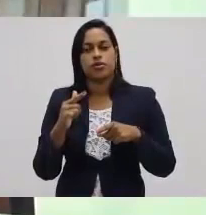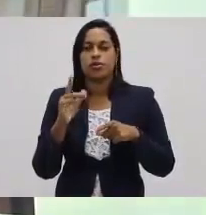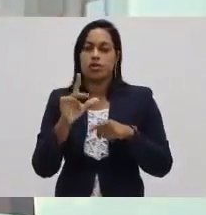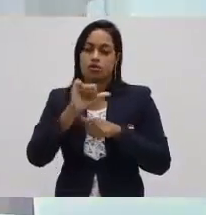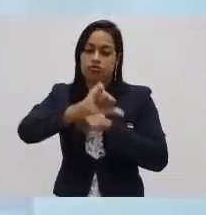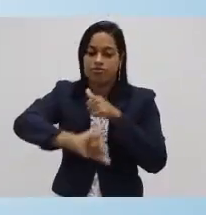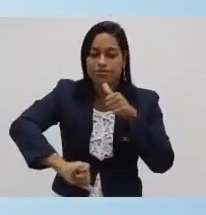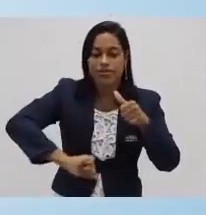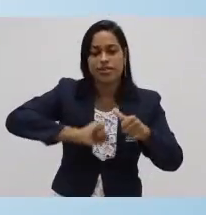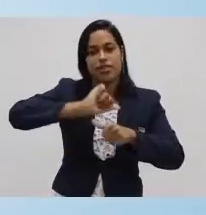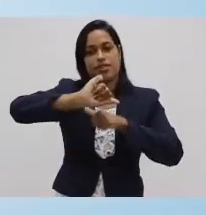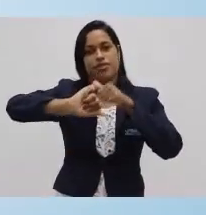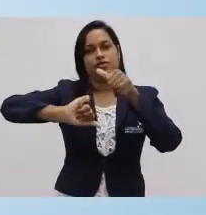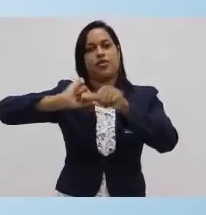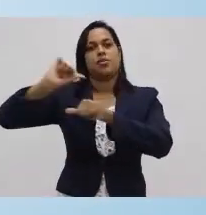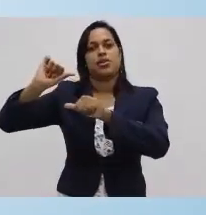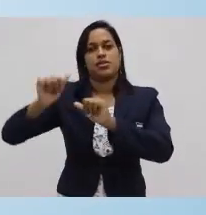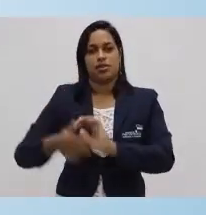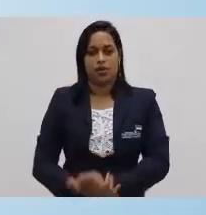transformação.